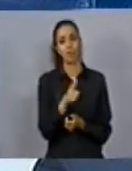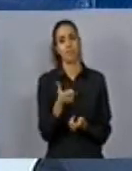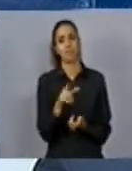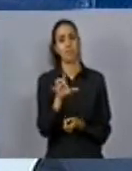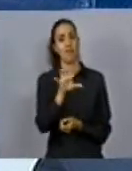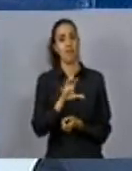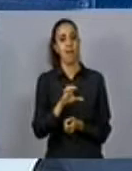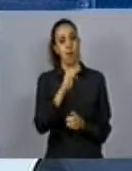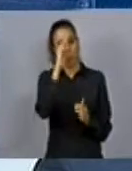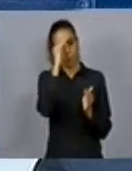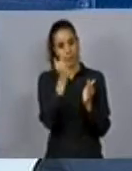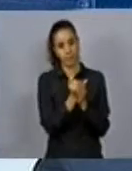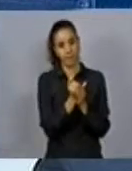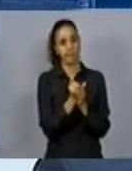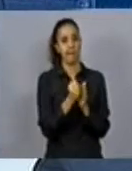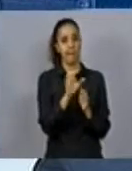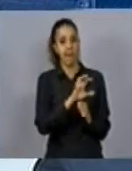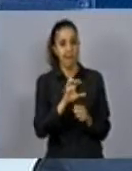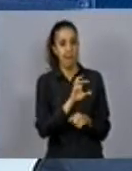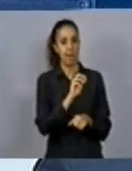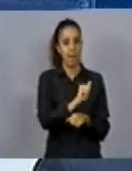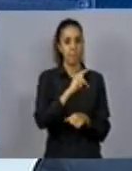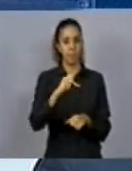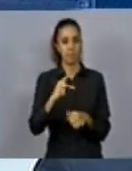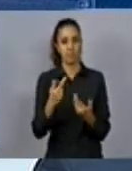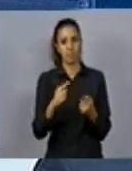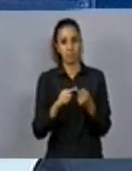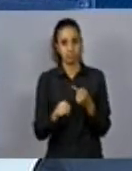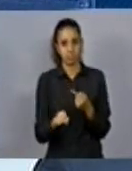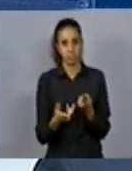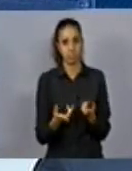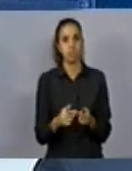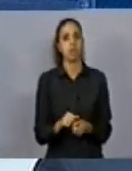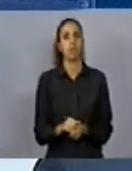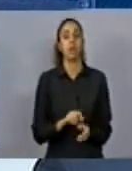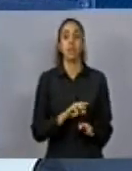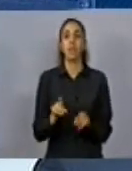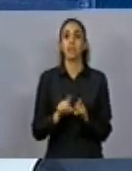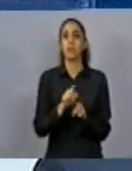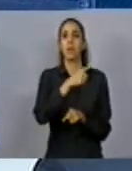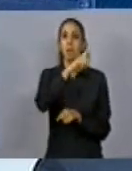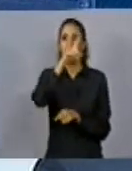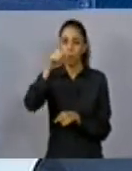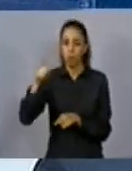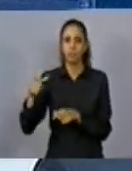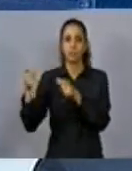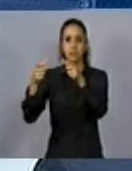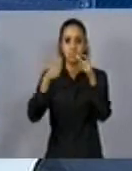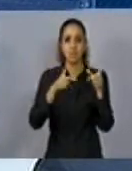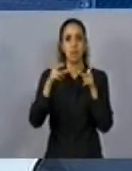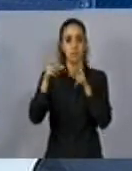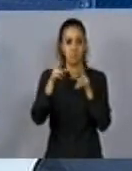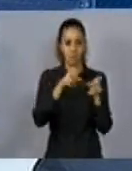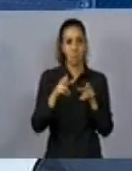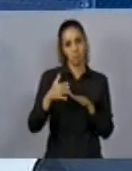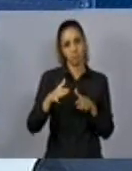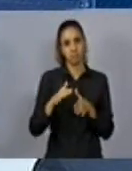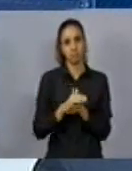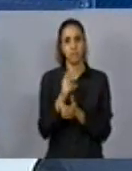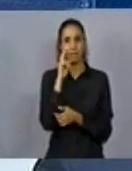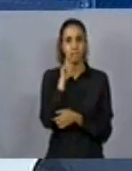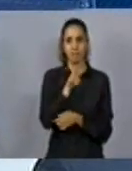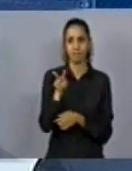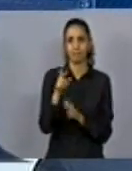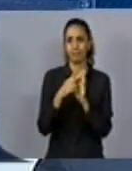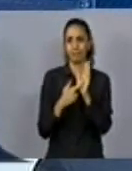preservação permanente. E se isso for feito em várias outras situações semelhantes, nós vamos verificar então que esse critério